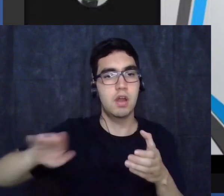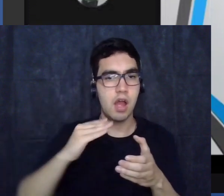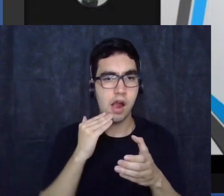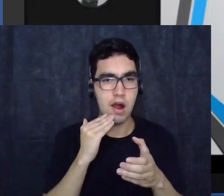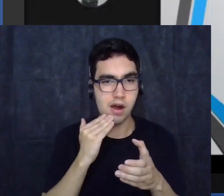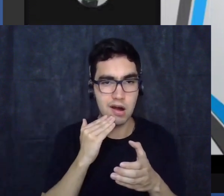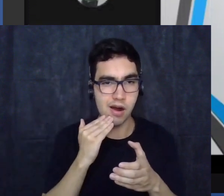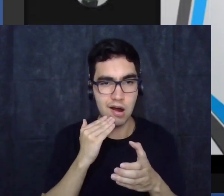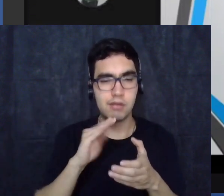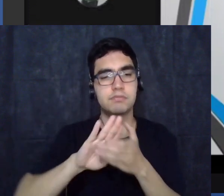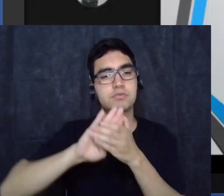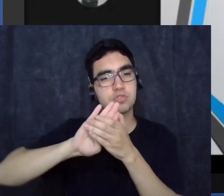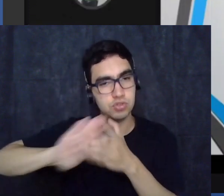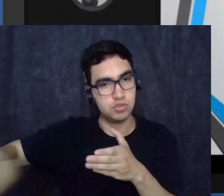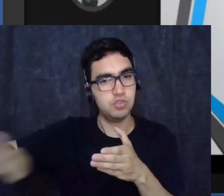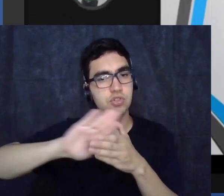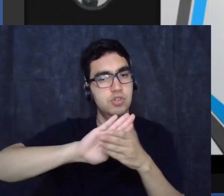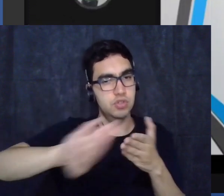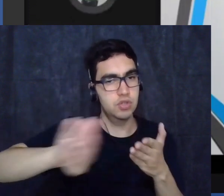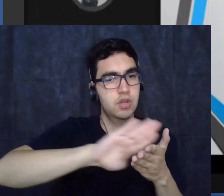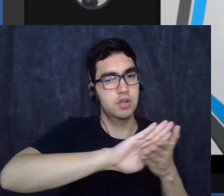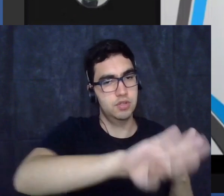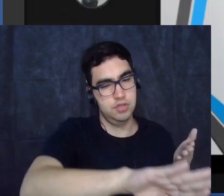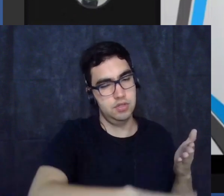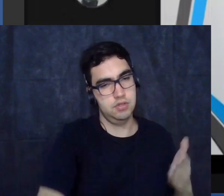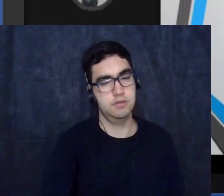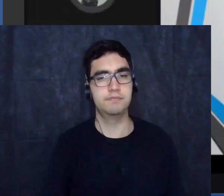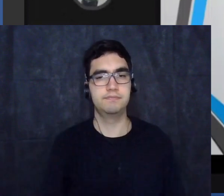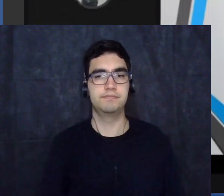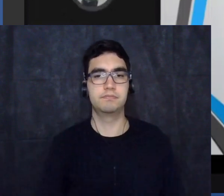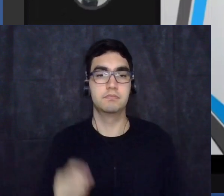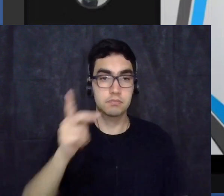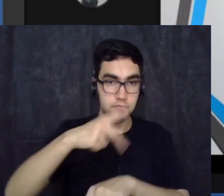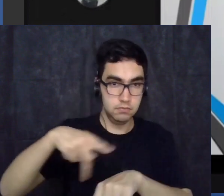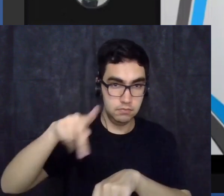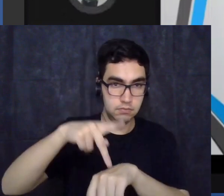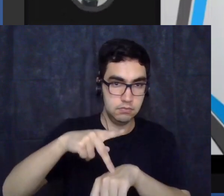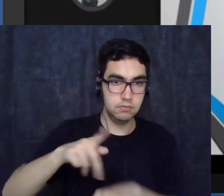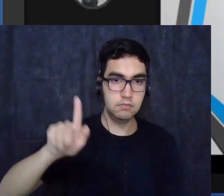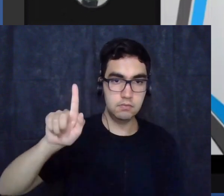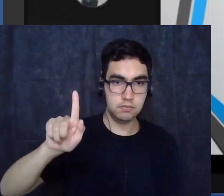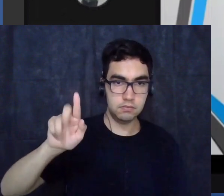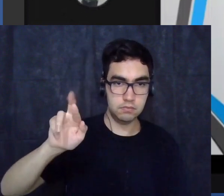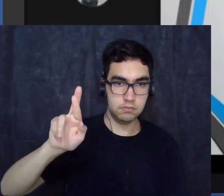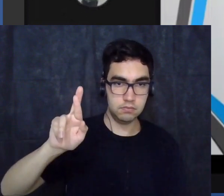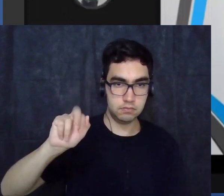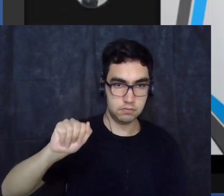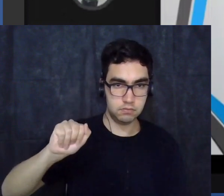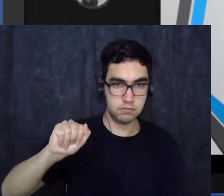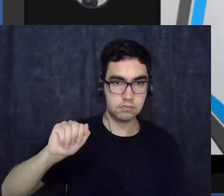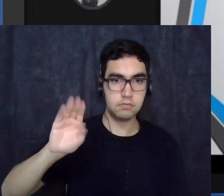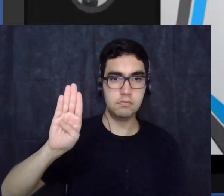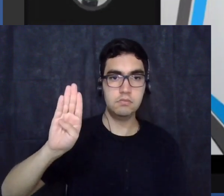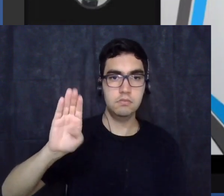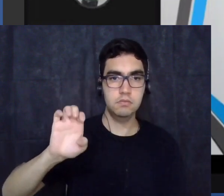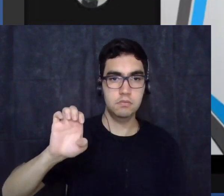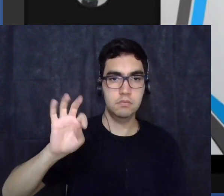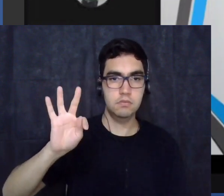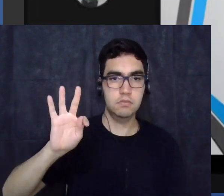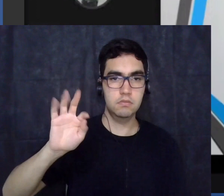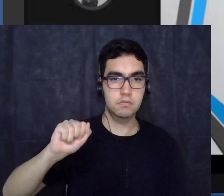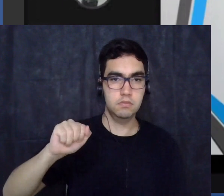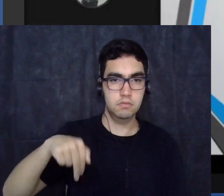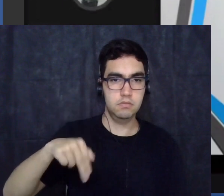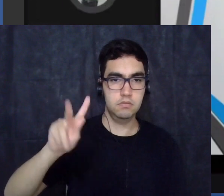e na Grã-Bretanha e Estados Unidos olha só se propuseram